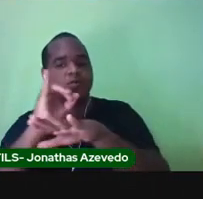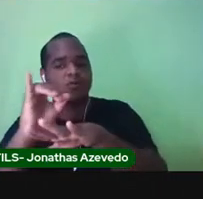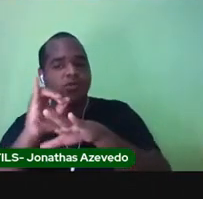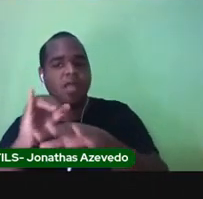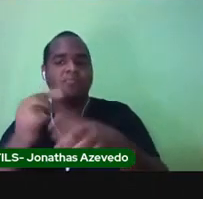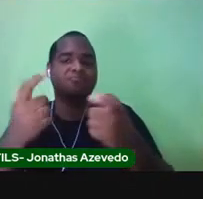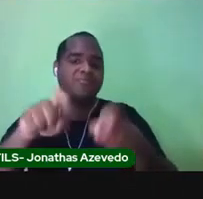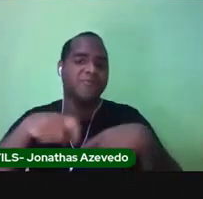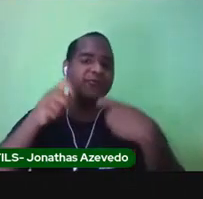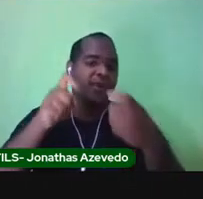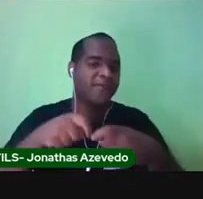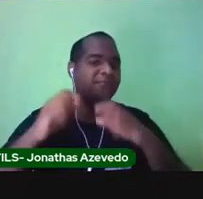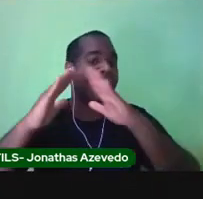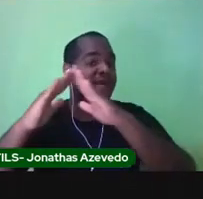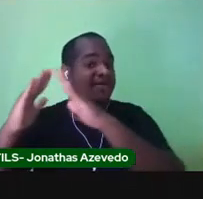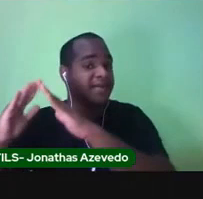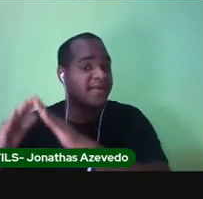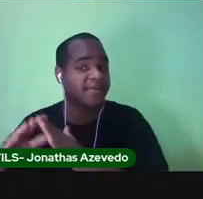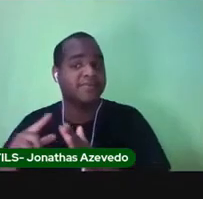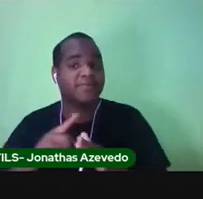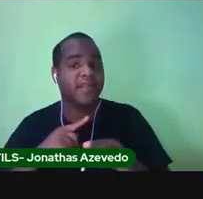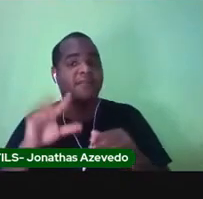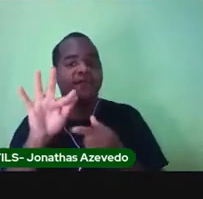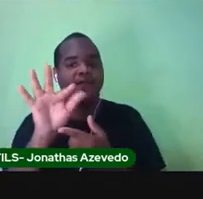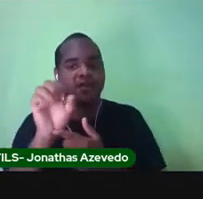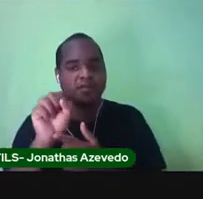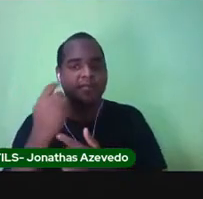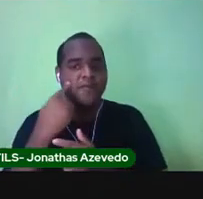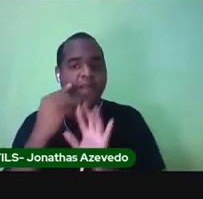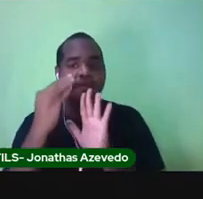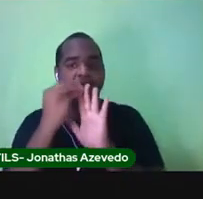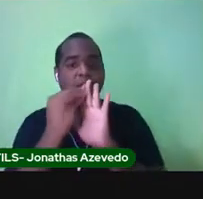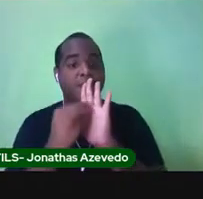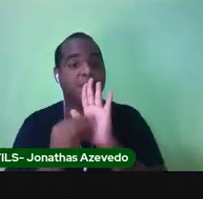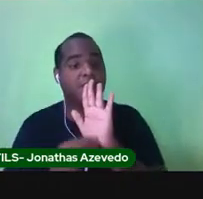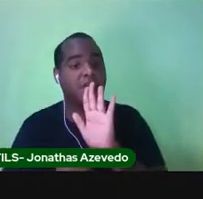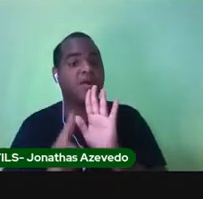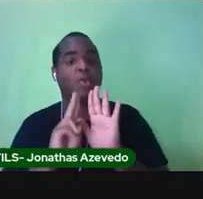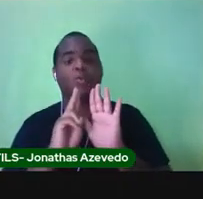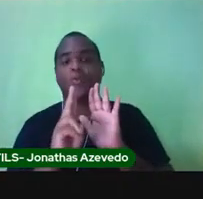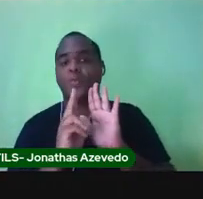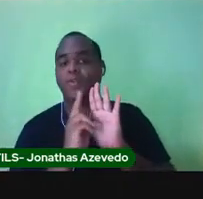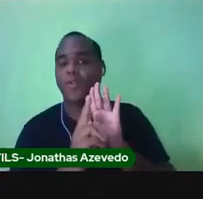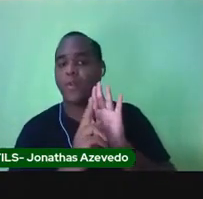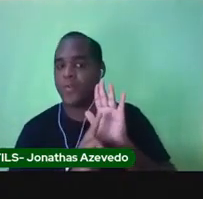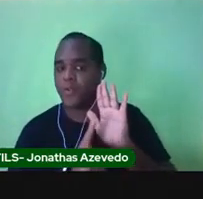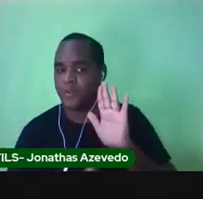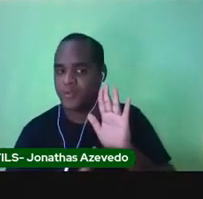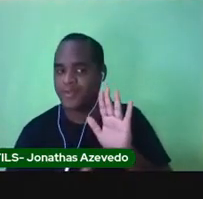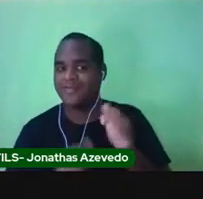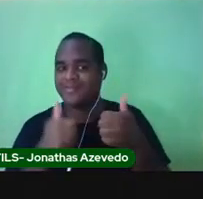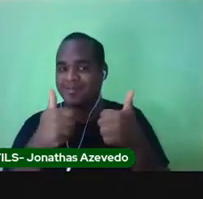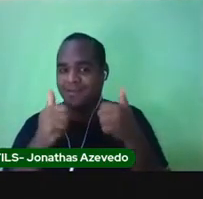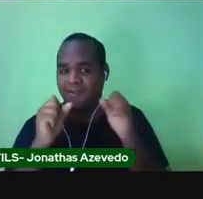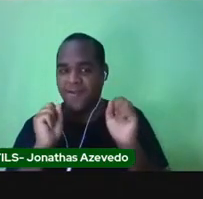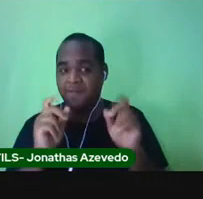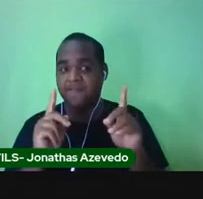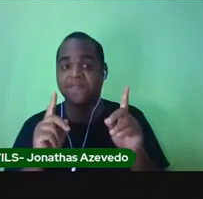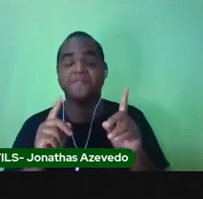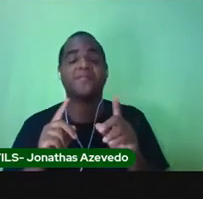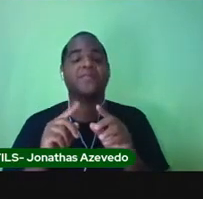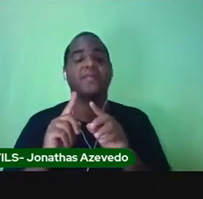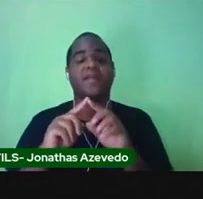rurais de Feira de Santana. Registre os nomes encontrados na tabela abaixo. Essa